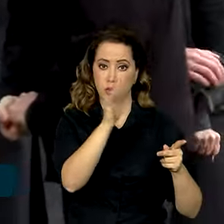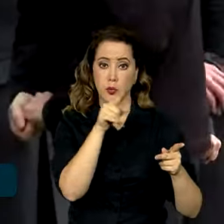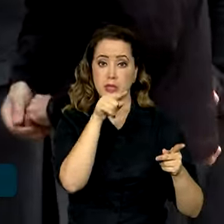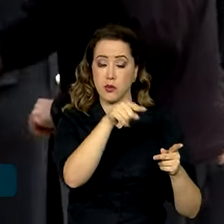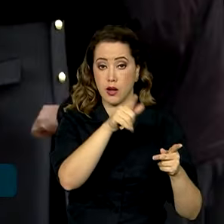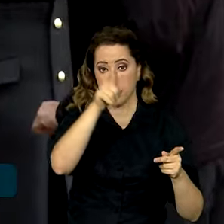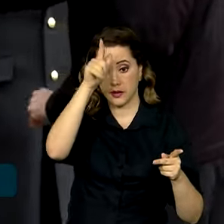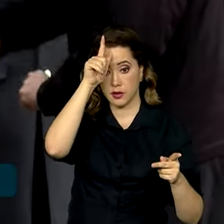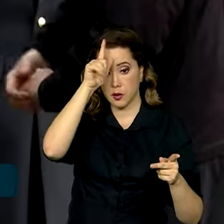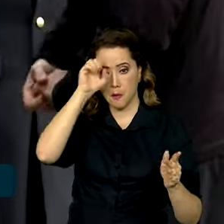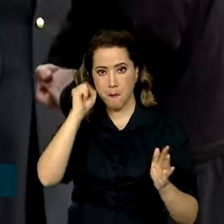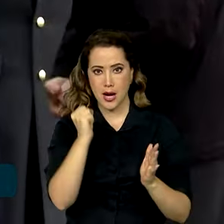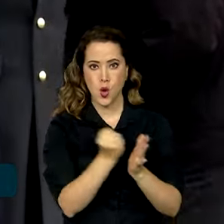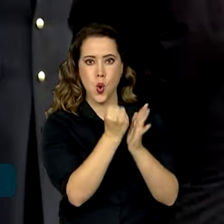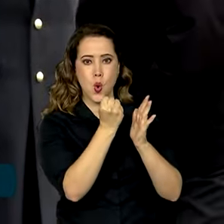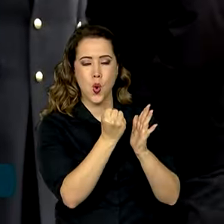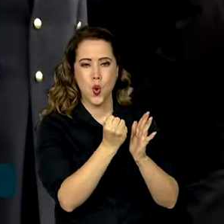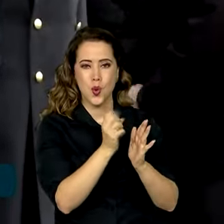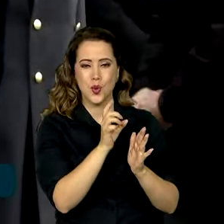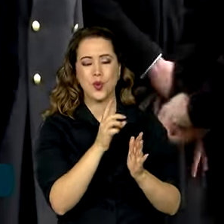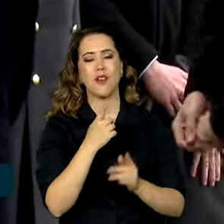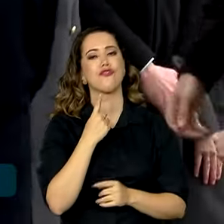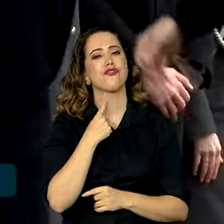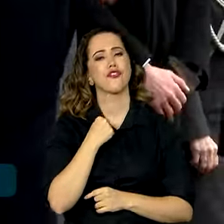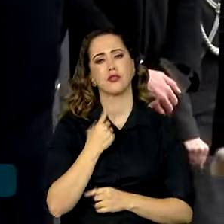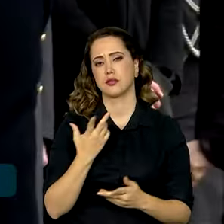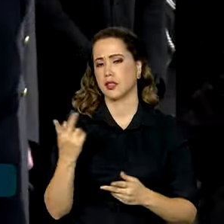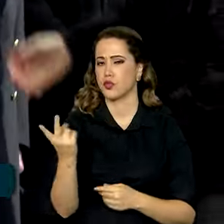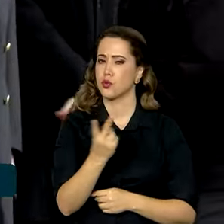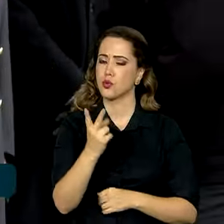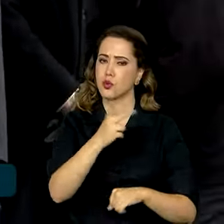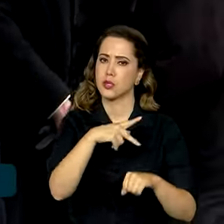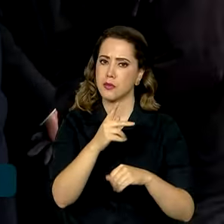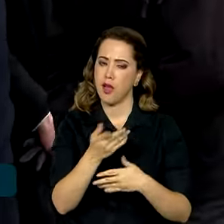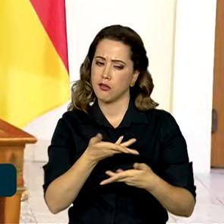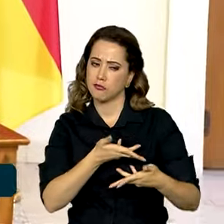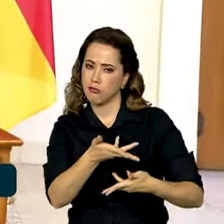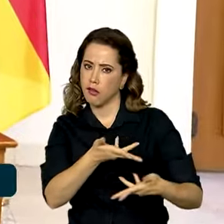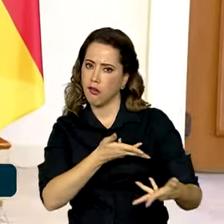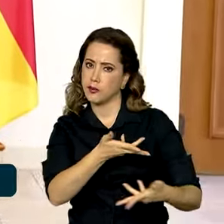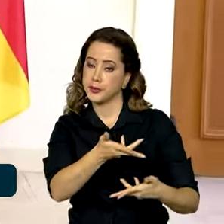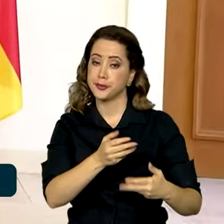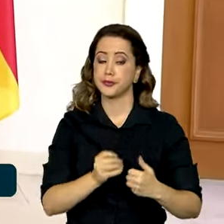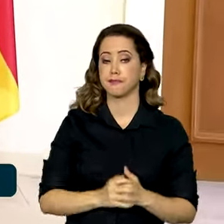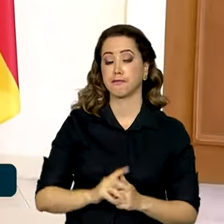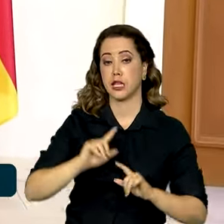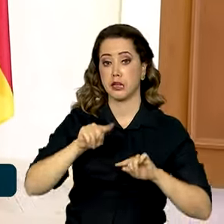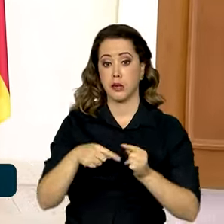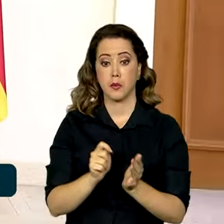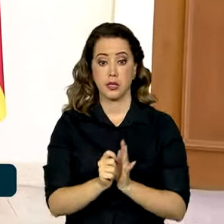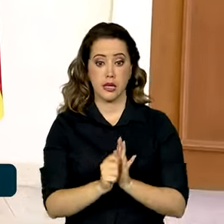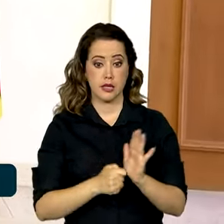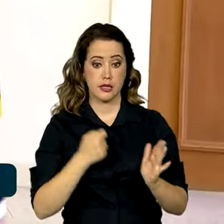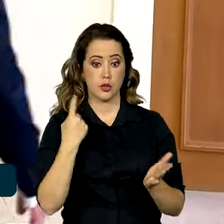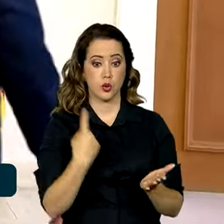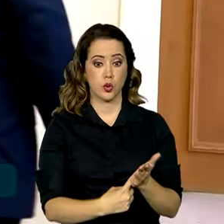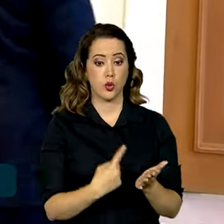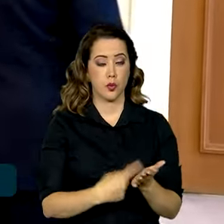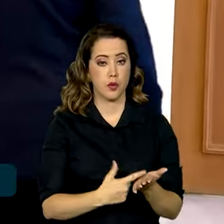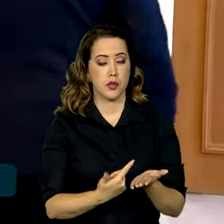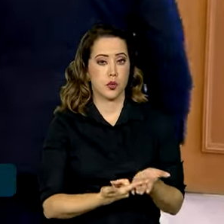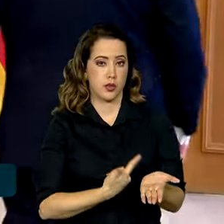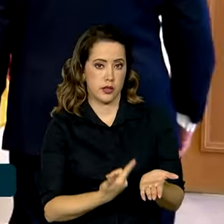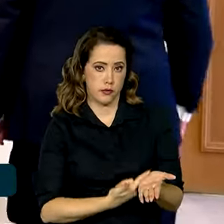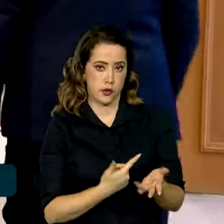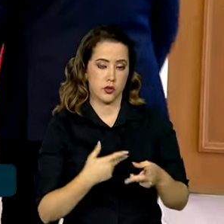à Alemanha, marcou o desejo dos dois países de reaquecer as relações. Após a assinatura do livro de visitas,